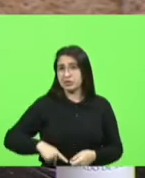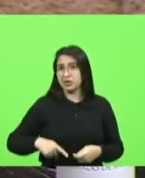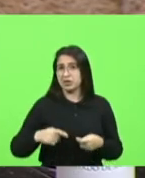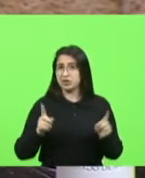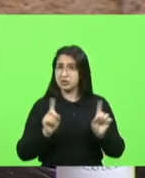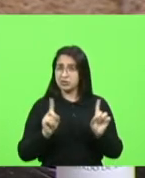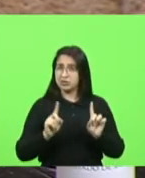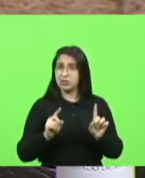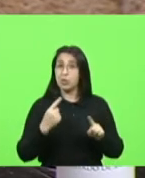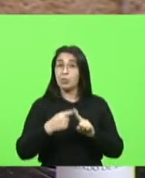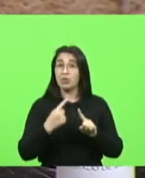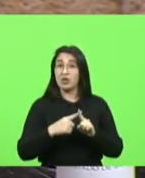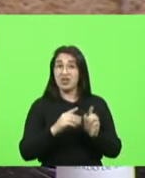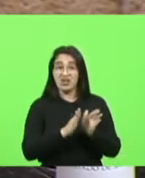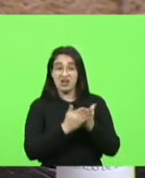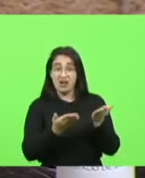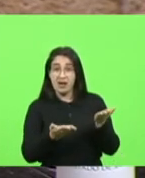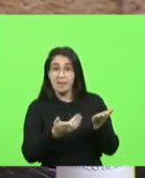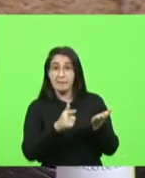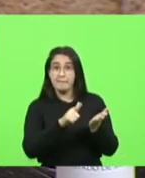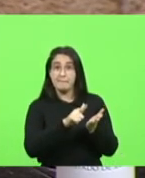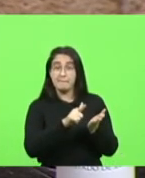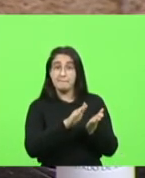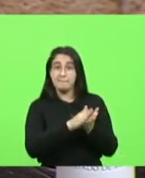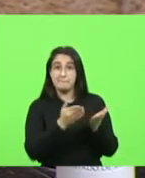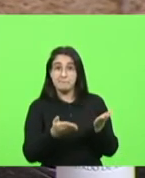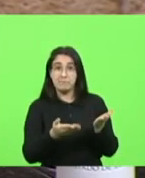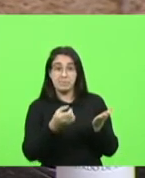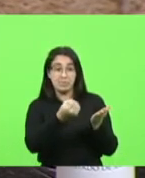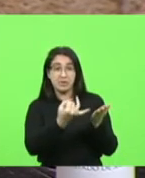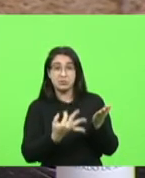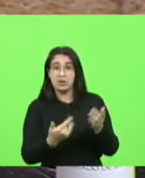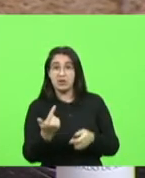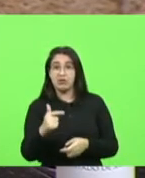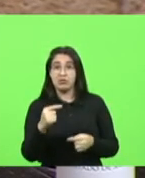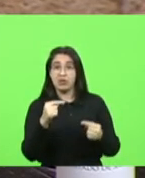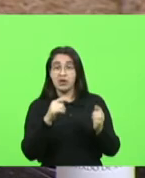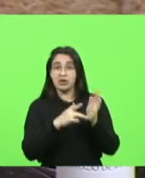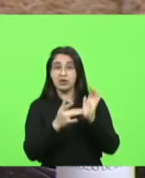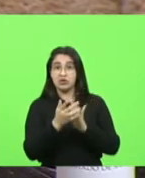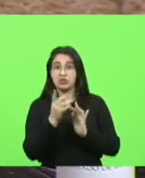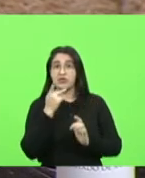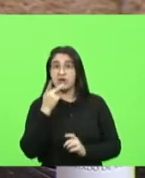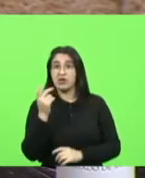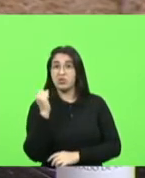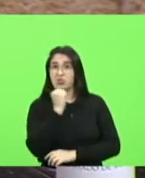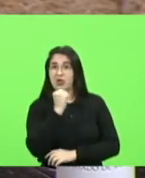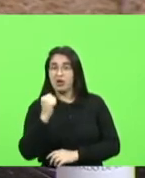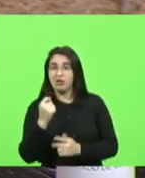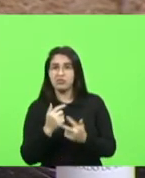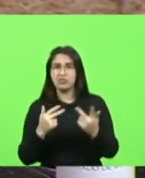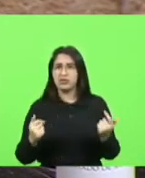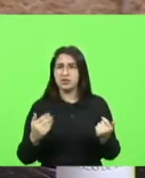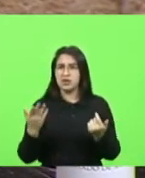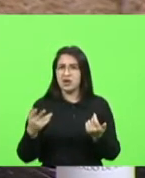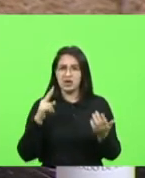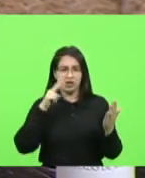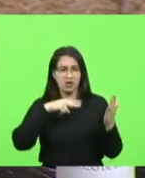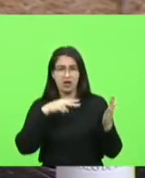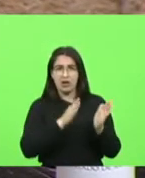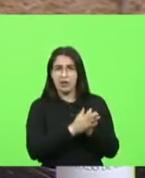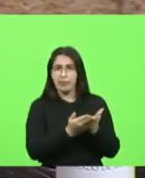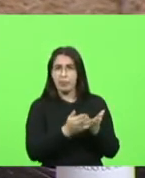que Jesus tenha dito que tenha falado sobre armas eu fico nervosa porque os caras são especialistas em Bíblia e nunca leram nada